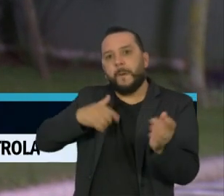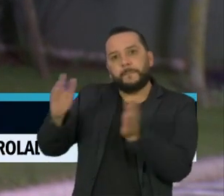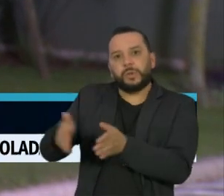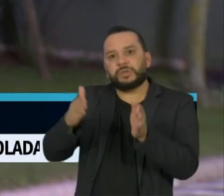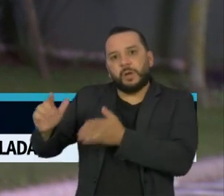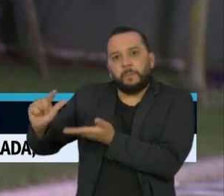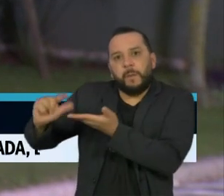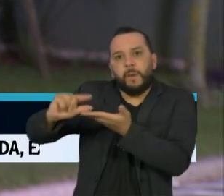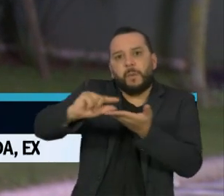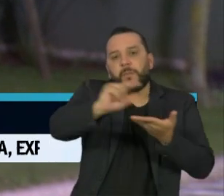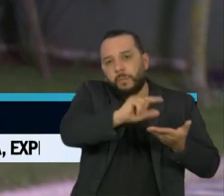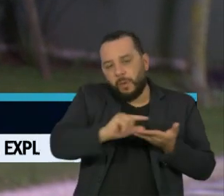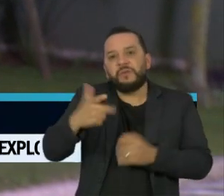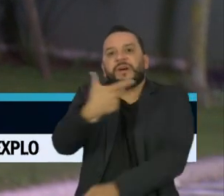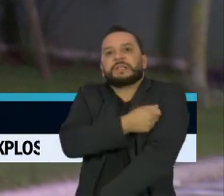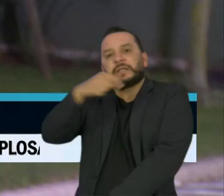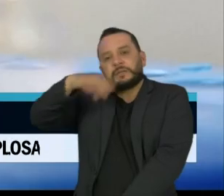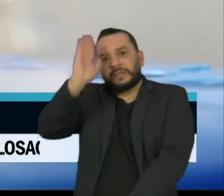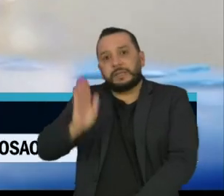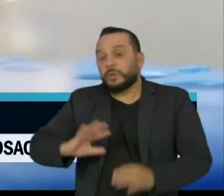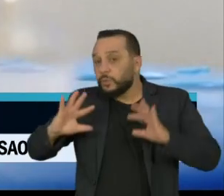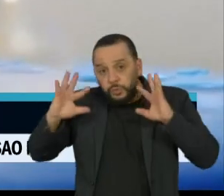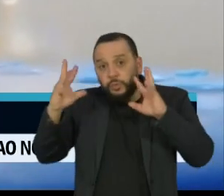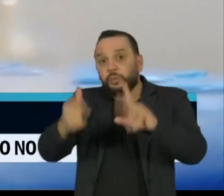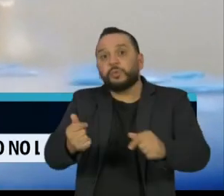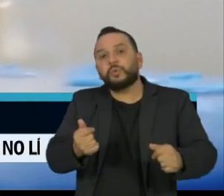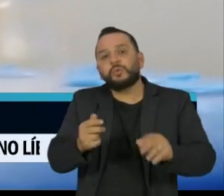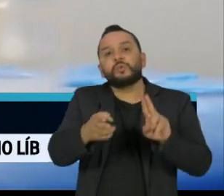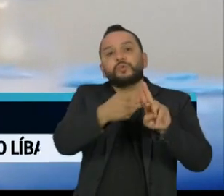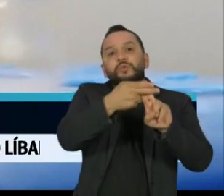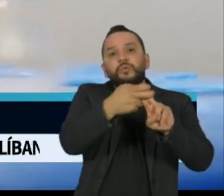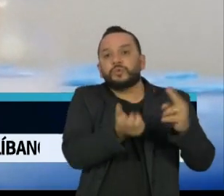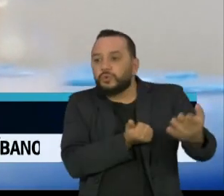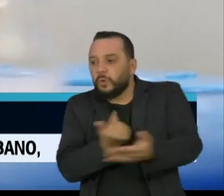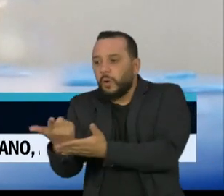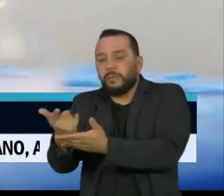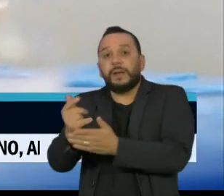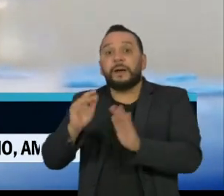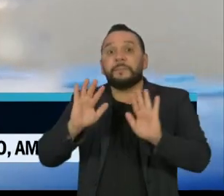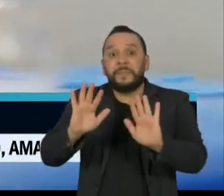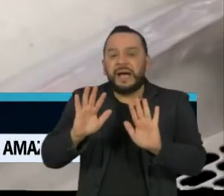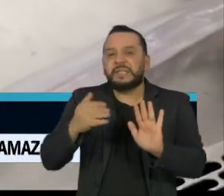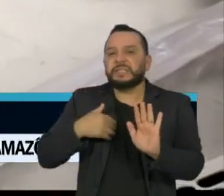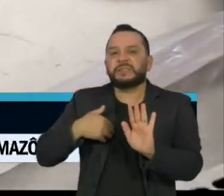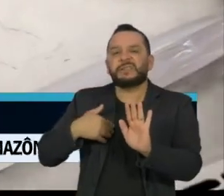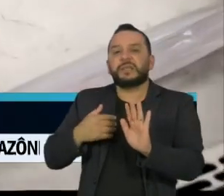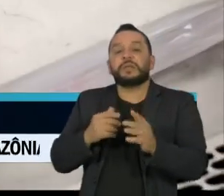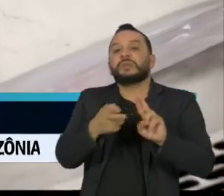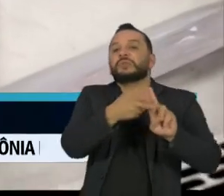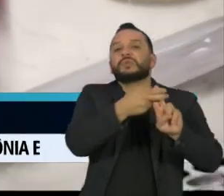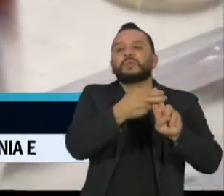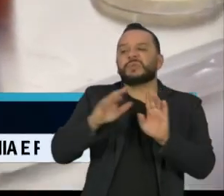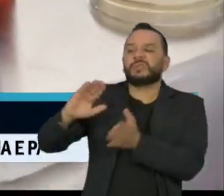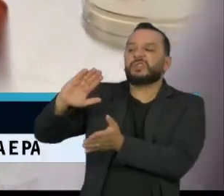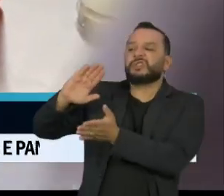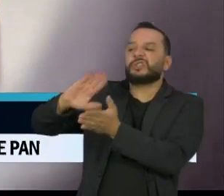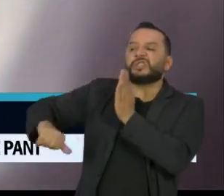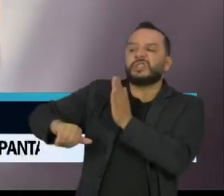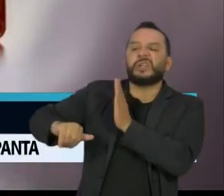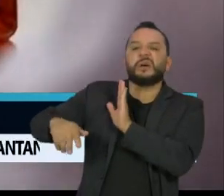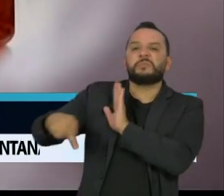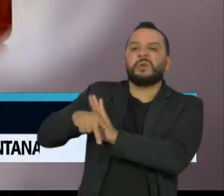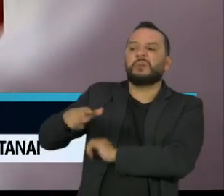comprada pelo Ministério da Saúde para o SUS Mas a Coronavac deve ficar fora da lista E não só por causa da China